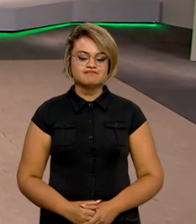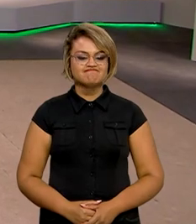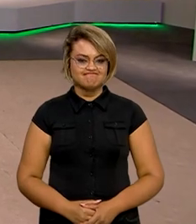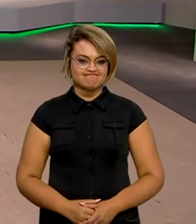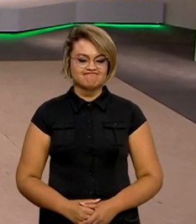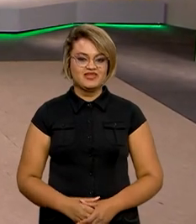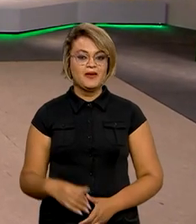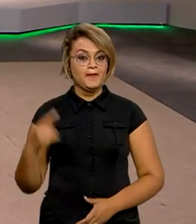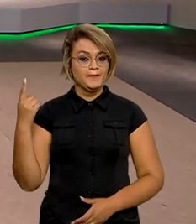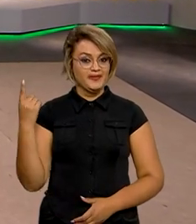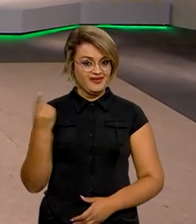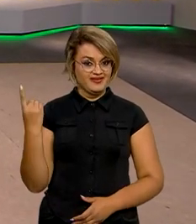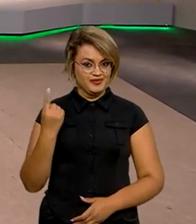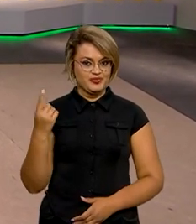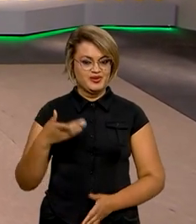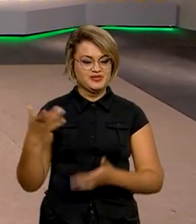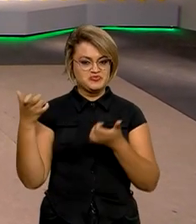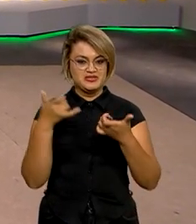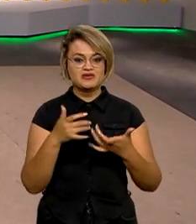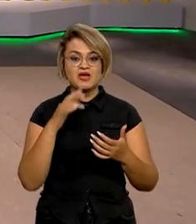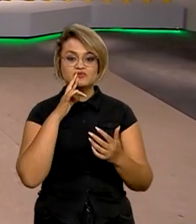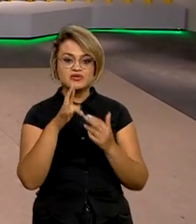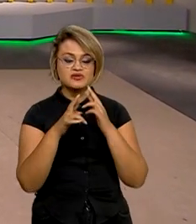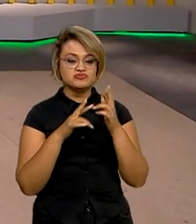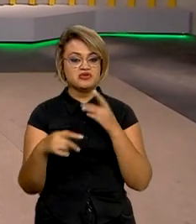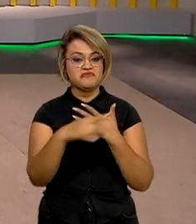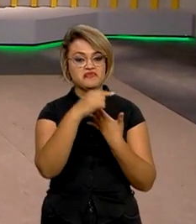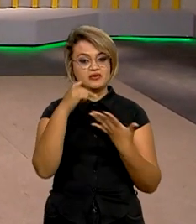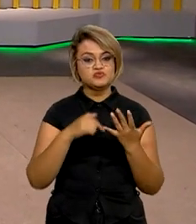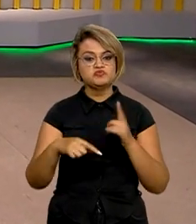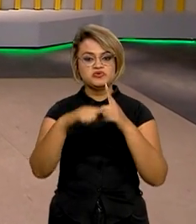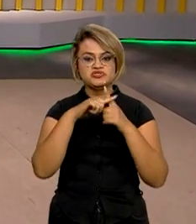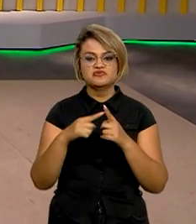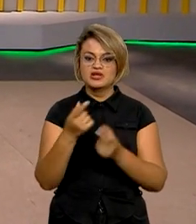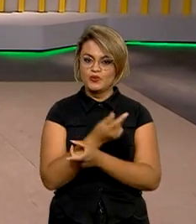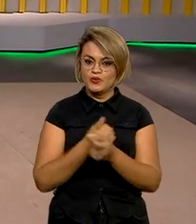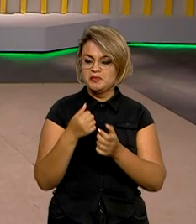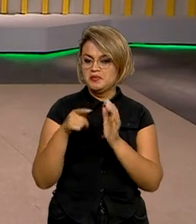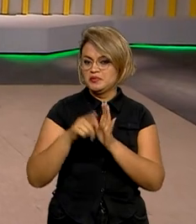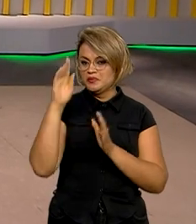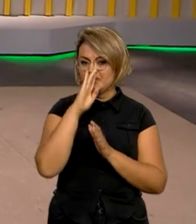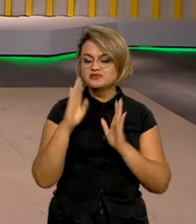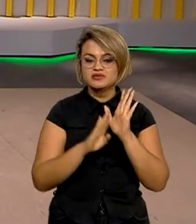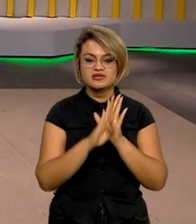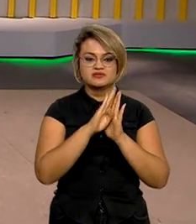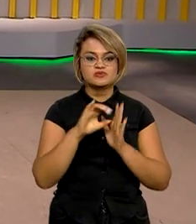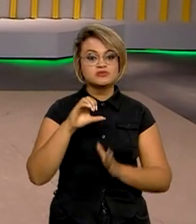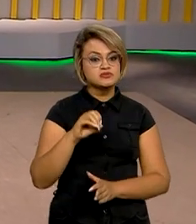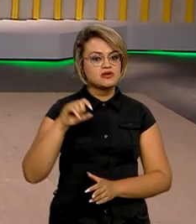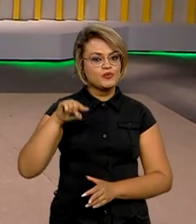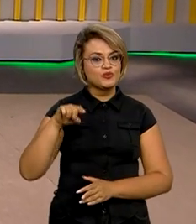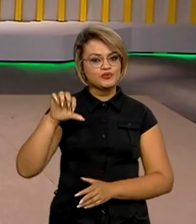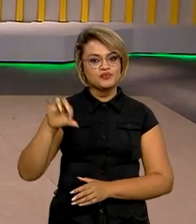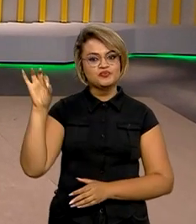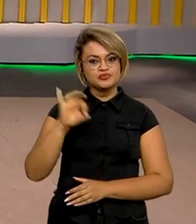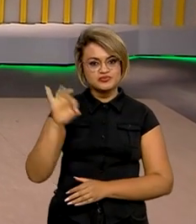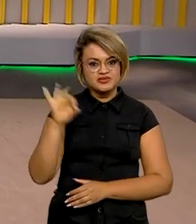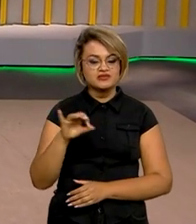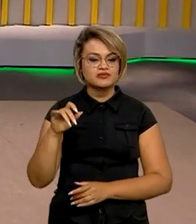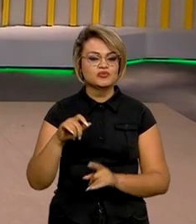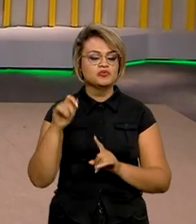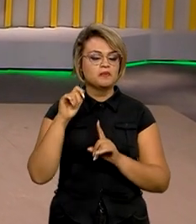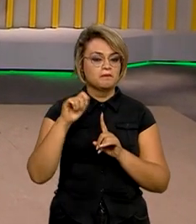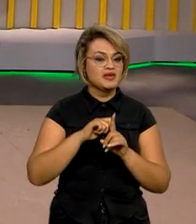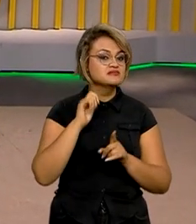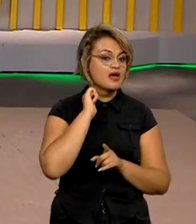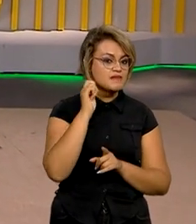E a gente começa essa edição com os resultados positivos da economia brasileira, que cresceu 0,9% de